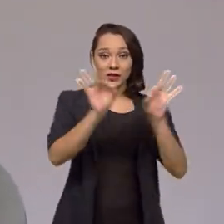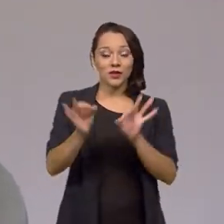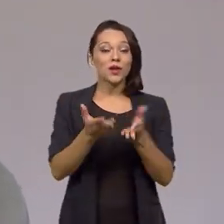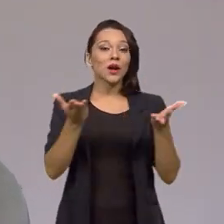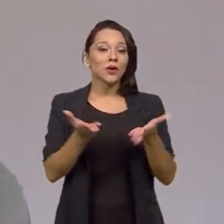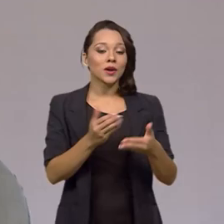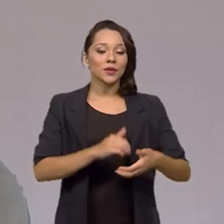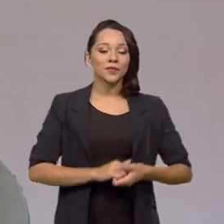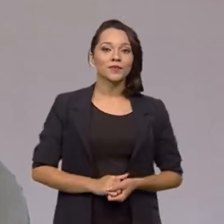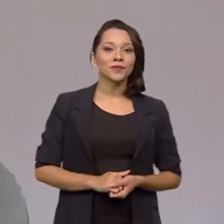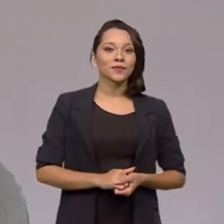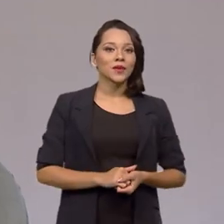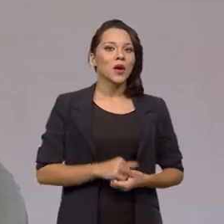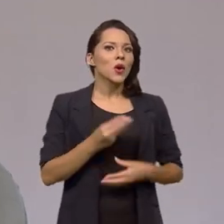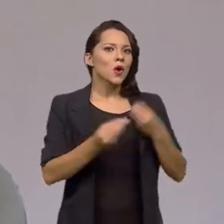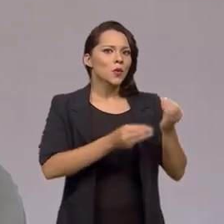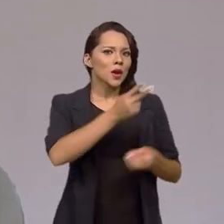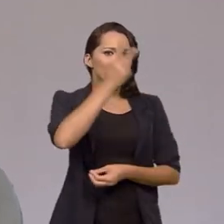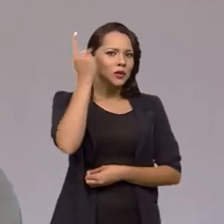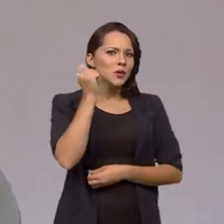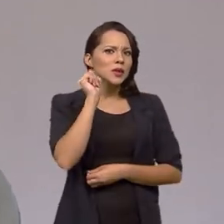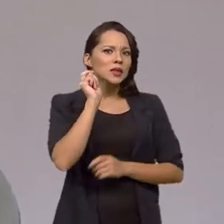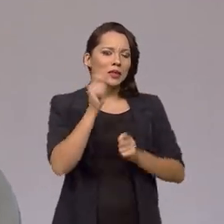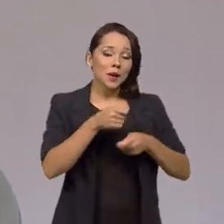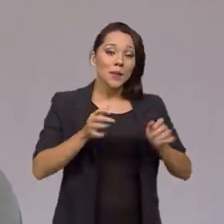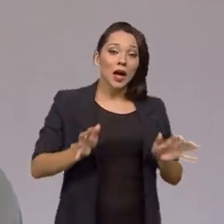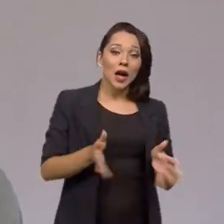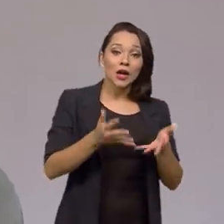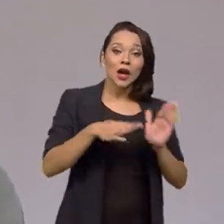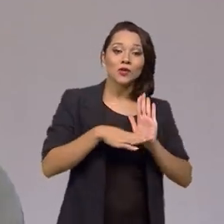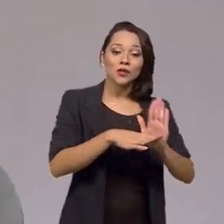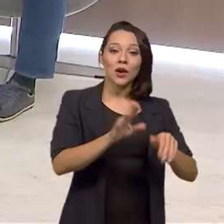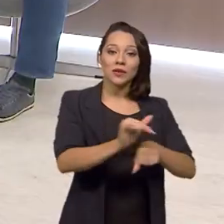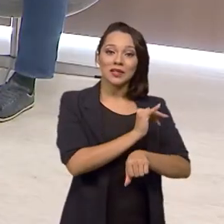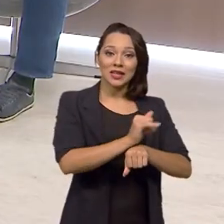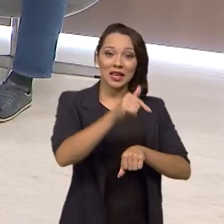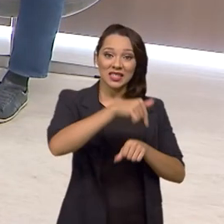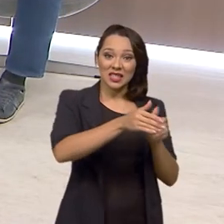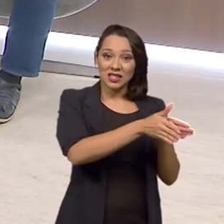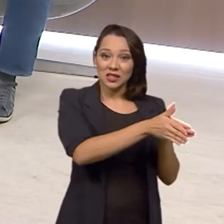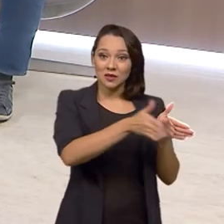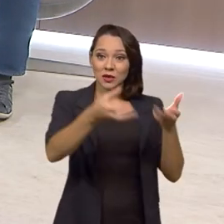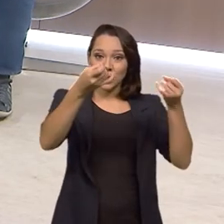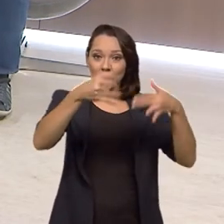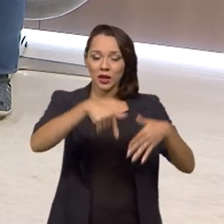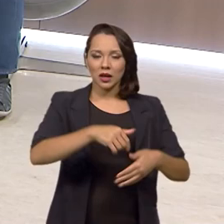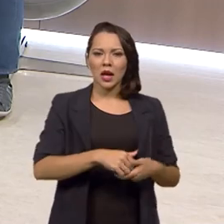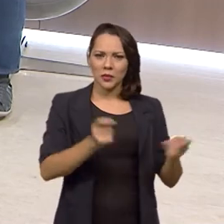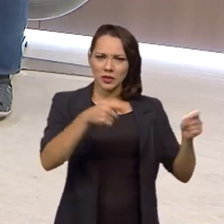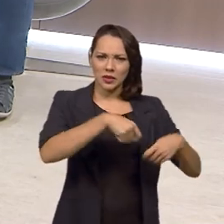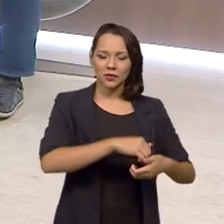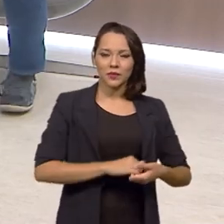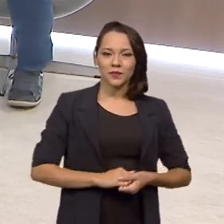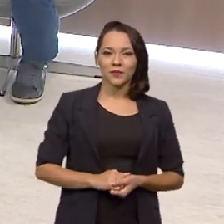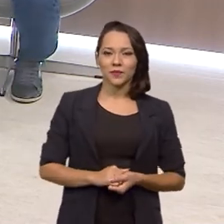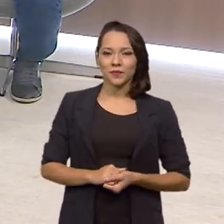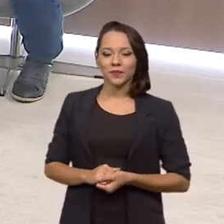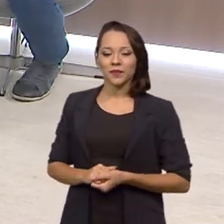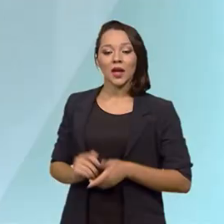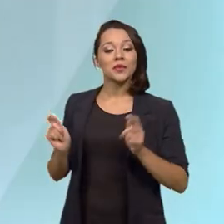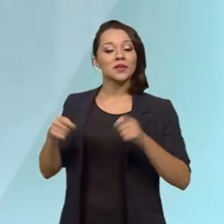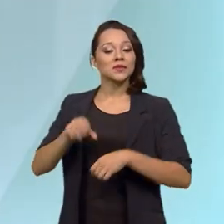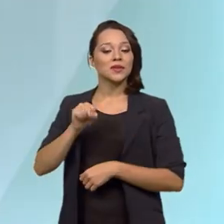ministro, como é que a pessoa pode contribuir com ações que a gente falou aqui durante o programa? Isso é possível? Isso é possível.